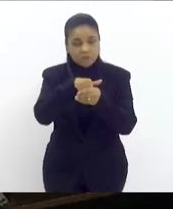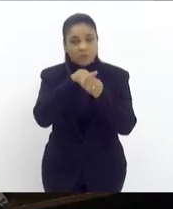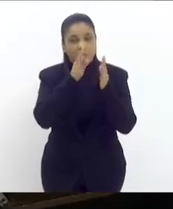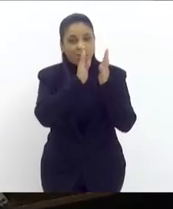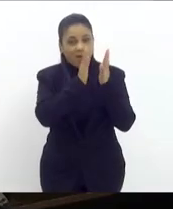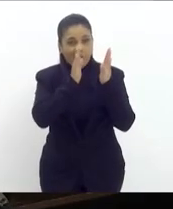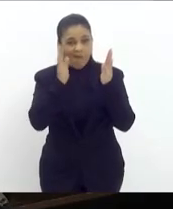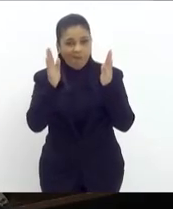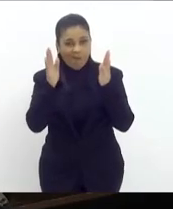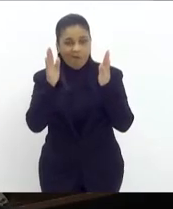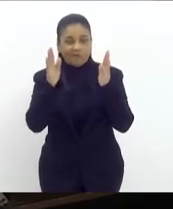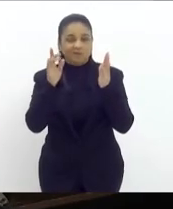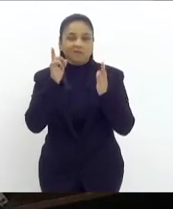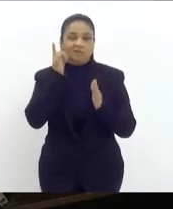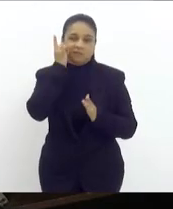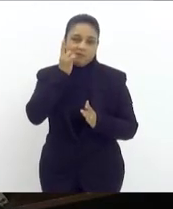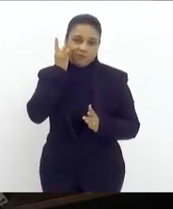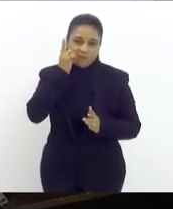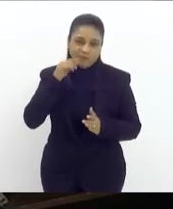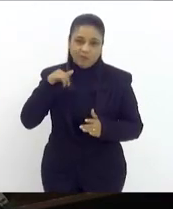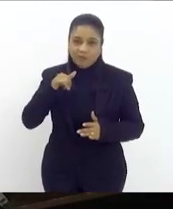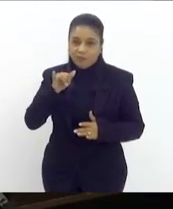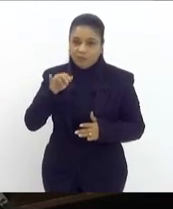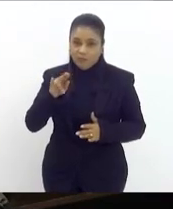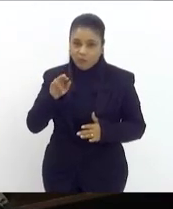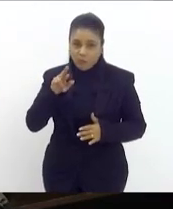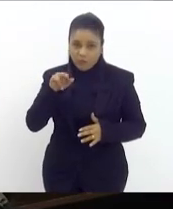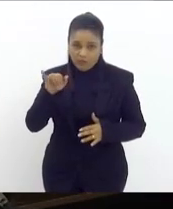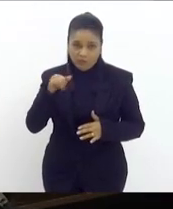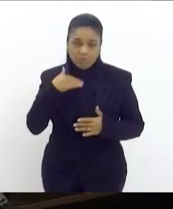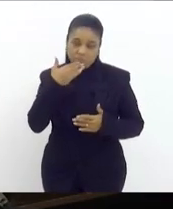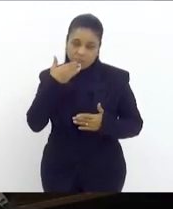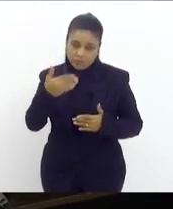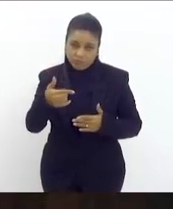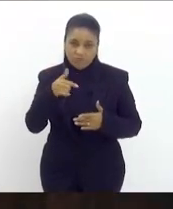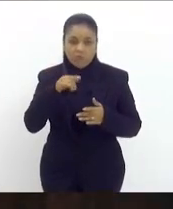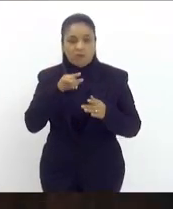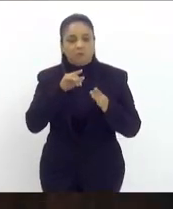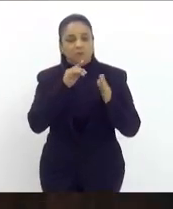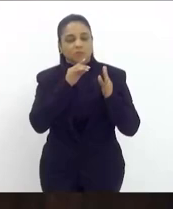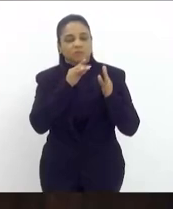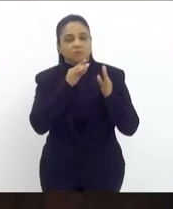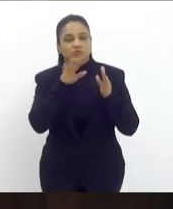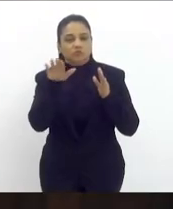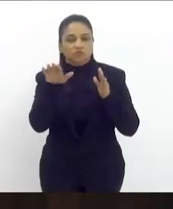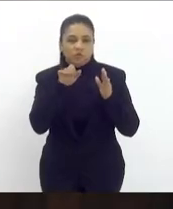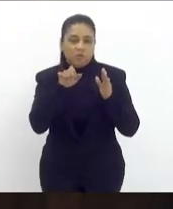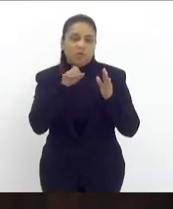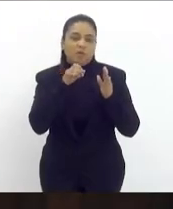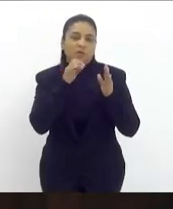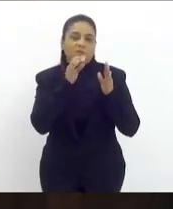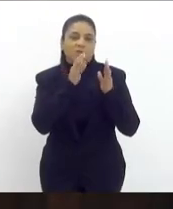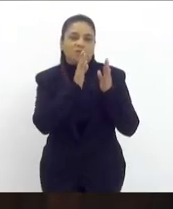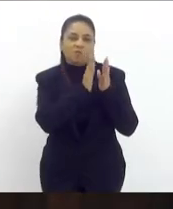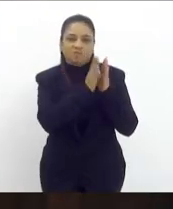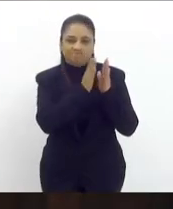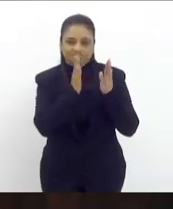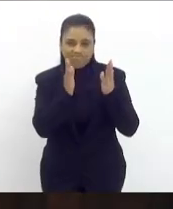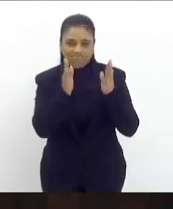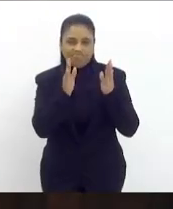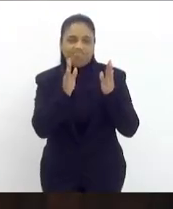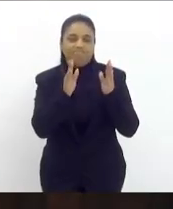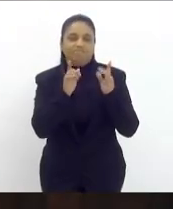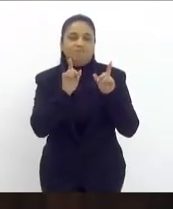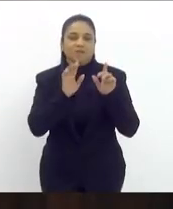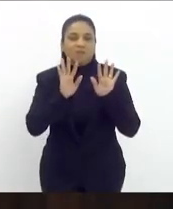para o deputado Yugi que já tinha me pedido e em seguida vou chamar o expediente final então não